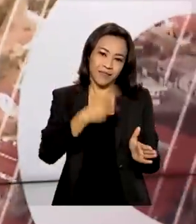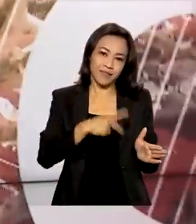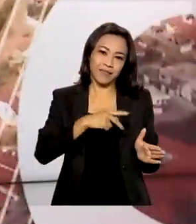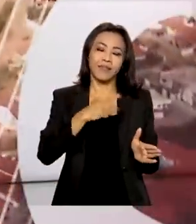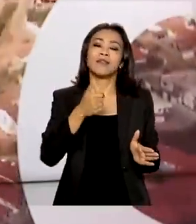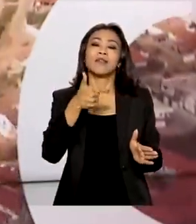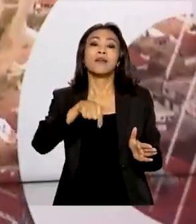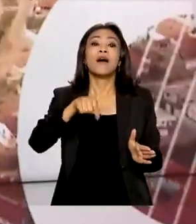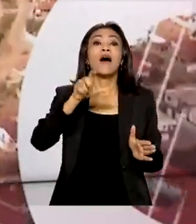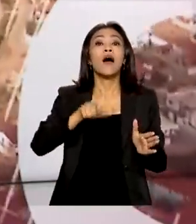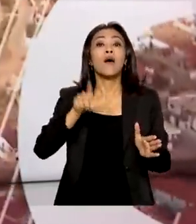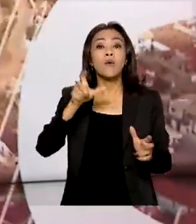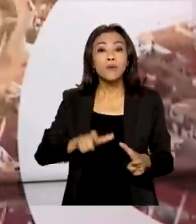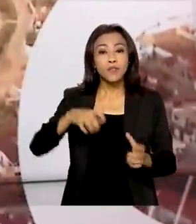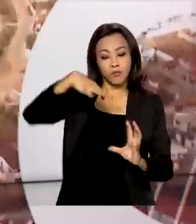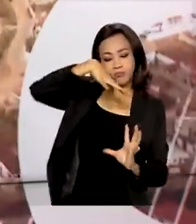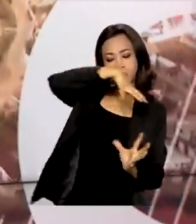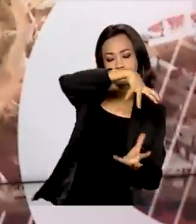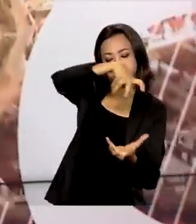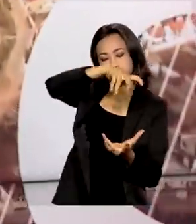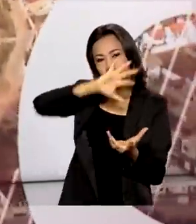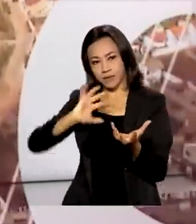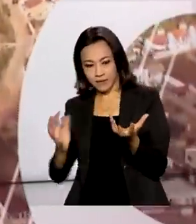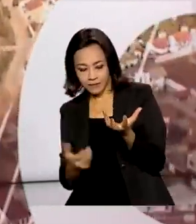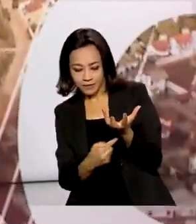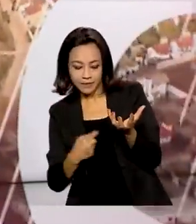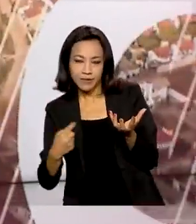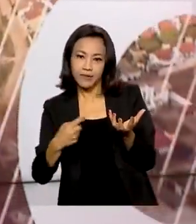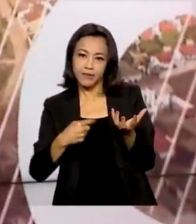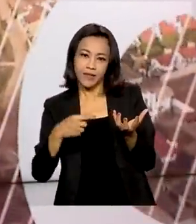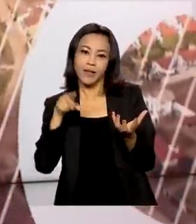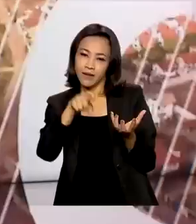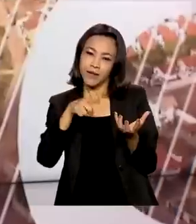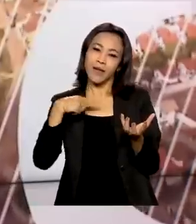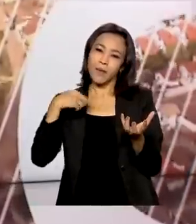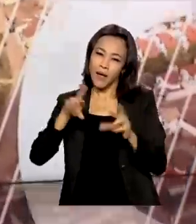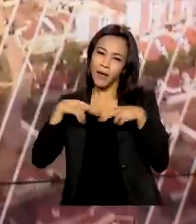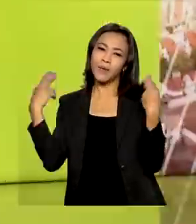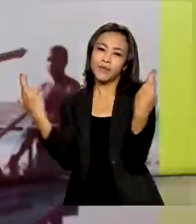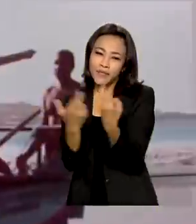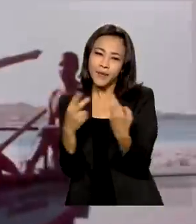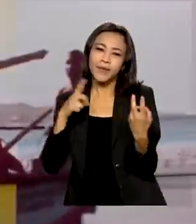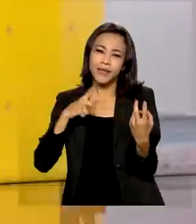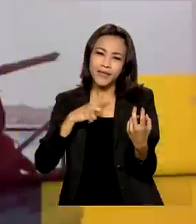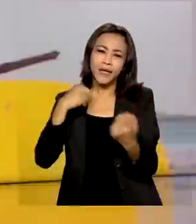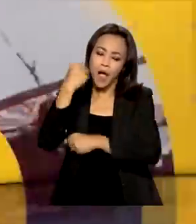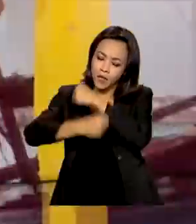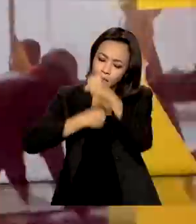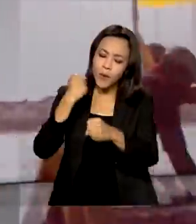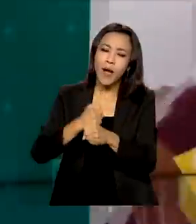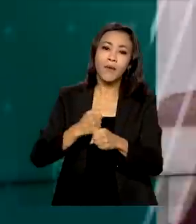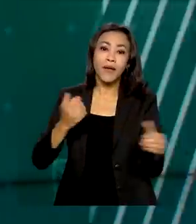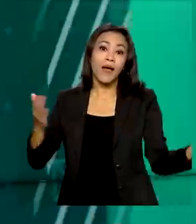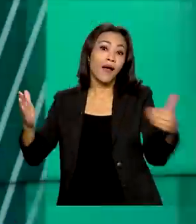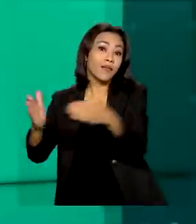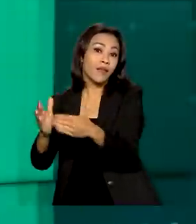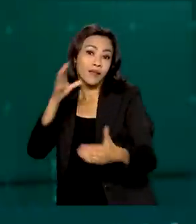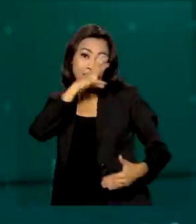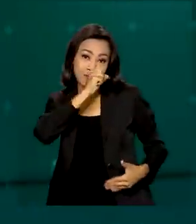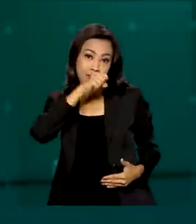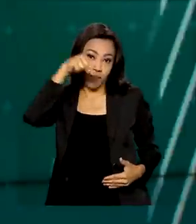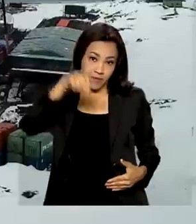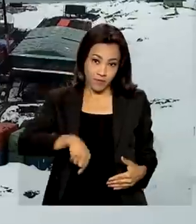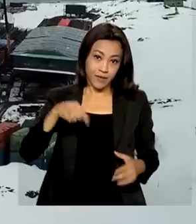dessa experiência pode ser vista na reunião anual da Sociedade Brasileira para o Progresso da Ciência, que ocorre até sábado aqui em